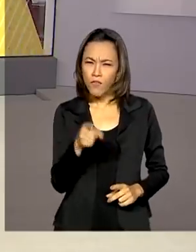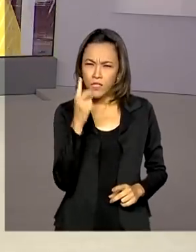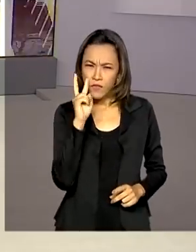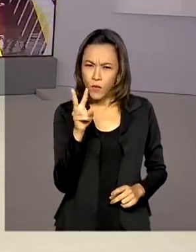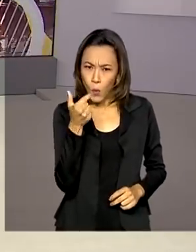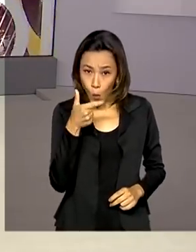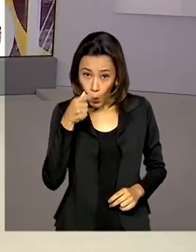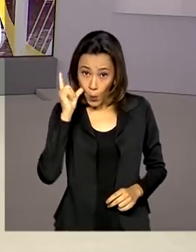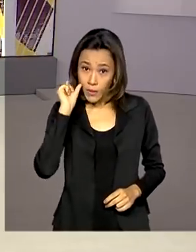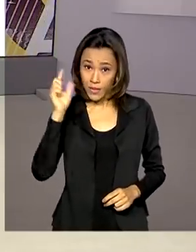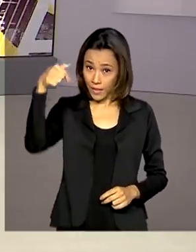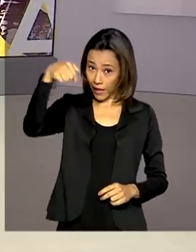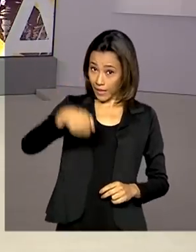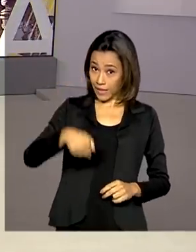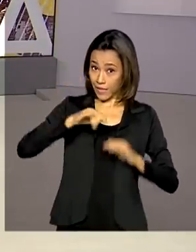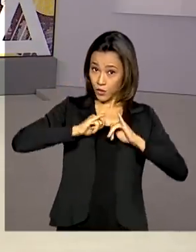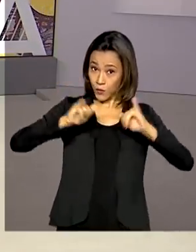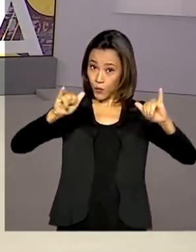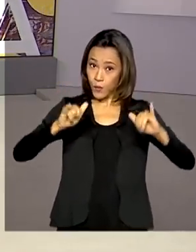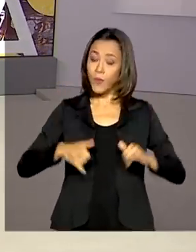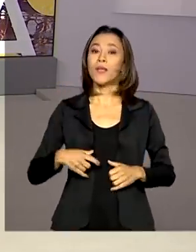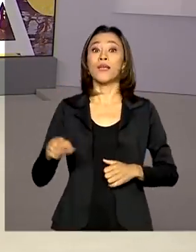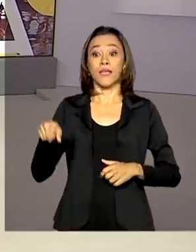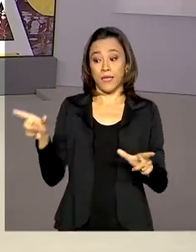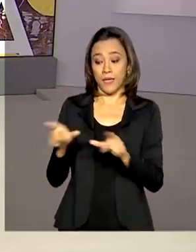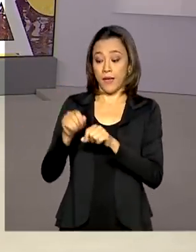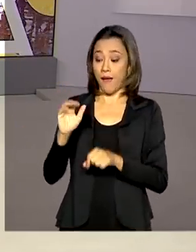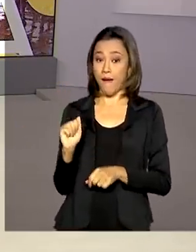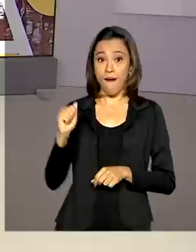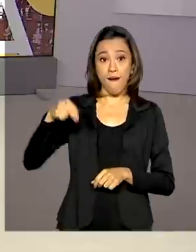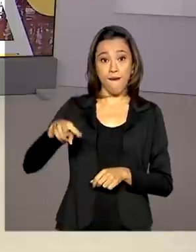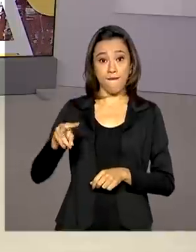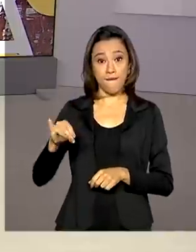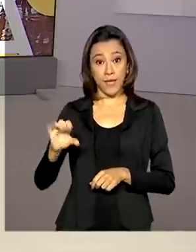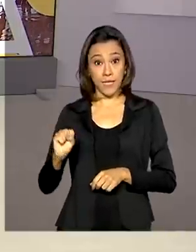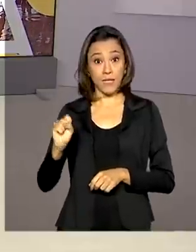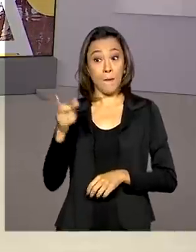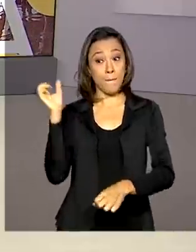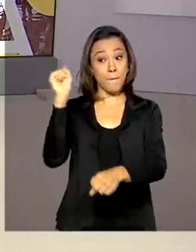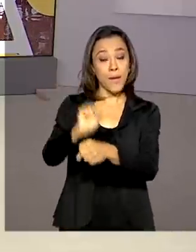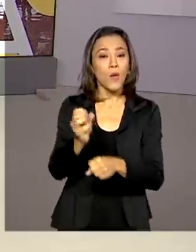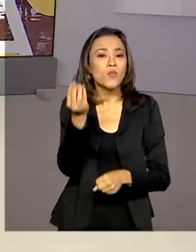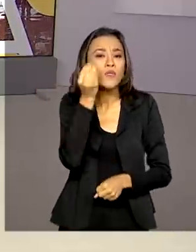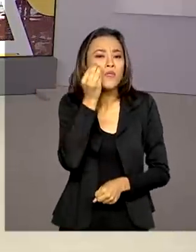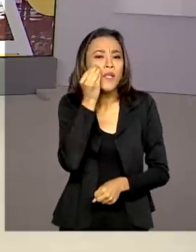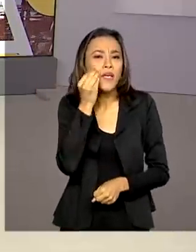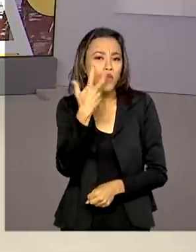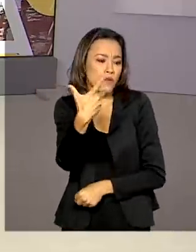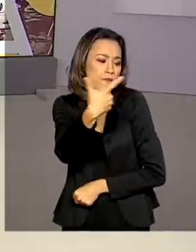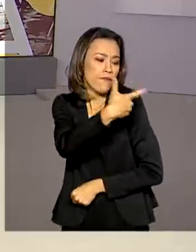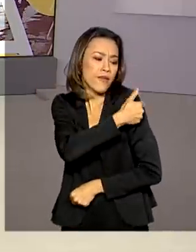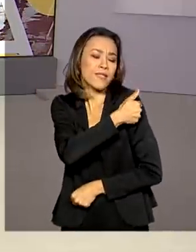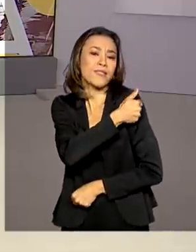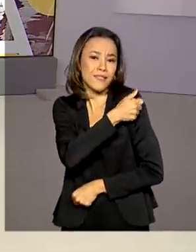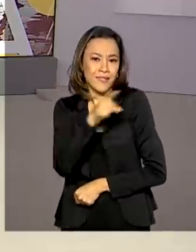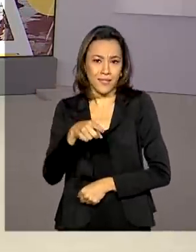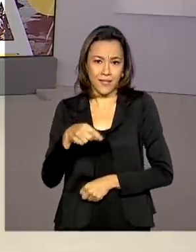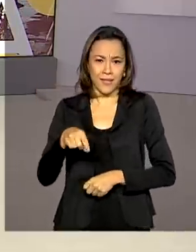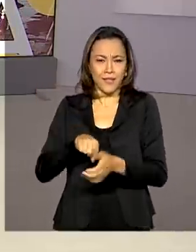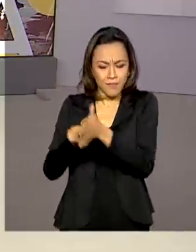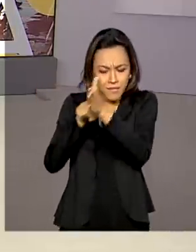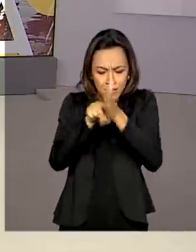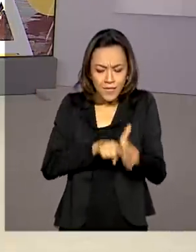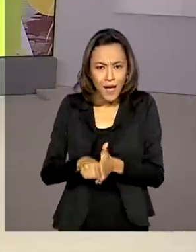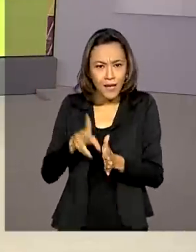ontem aqui no Brasil em Dia que a Anvisa suspendeu os testes com voluntários da vacina Coronavac desenvolvida pela China. A